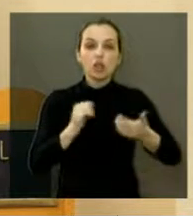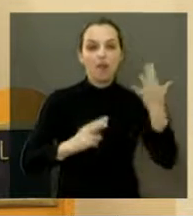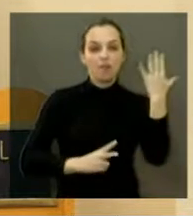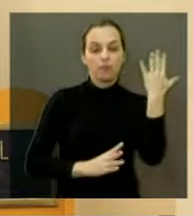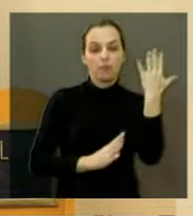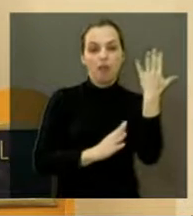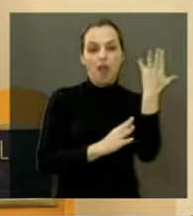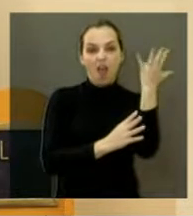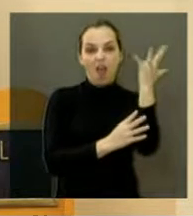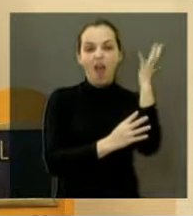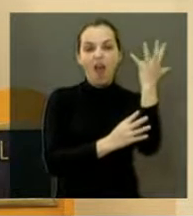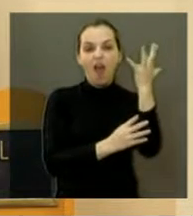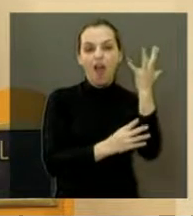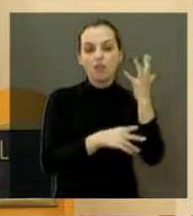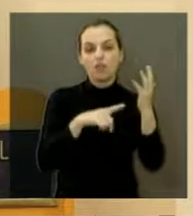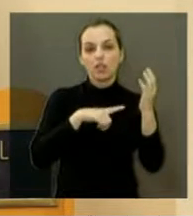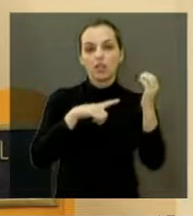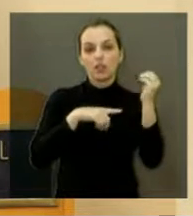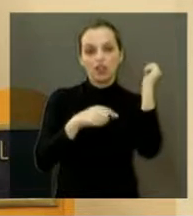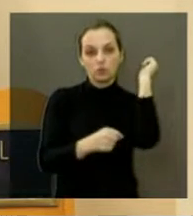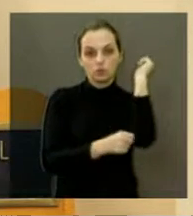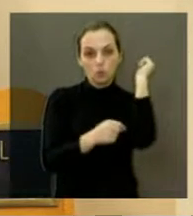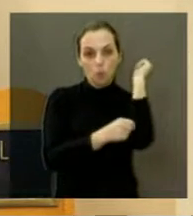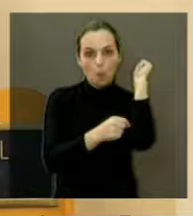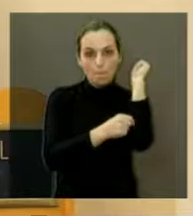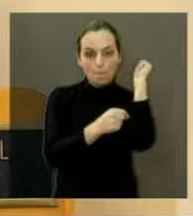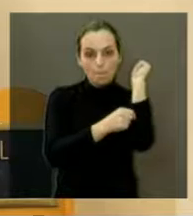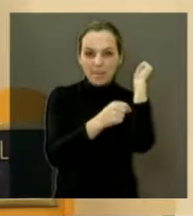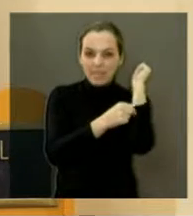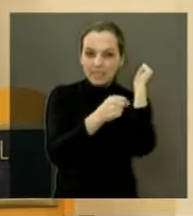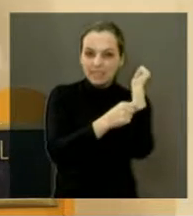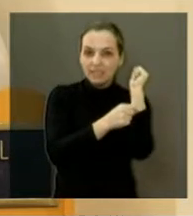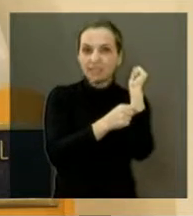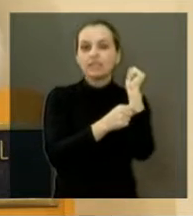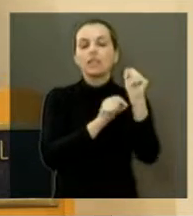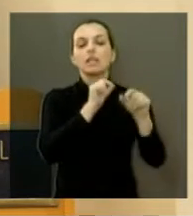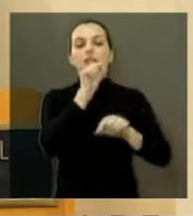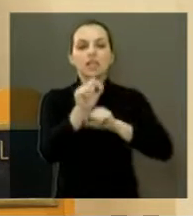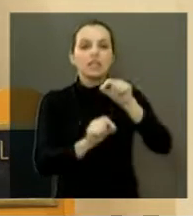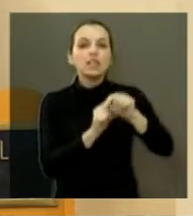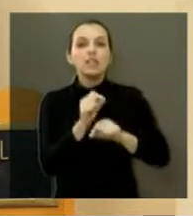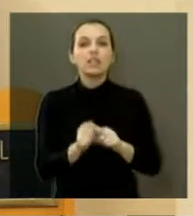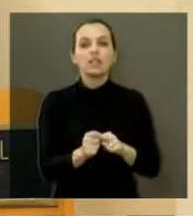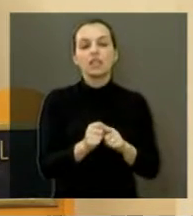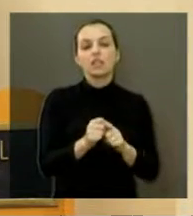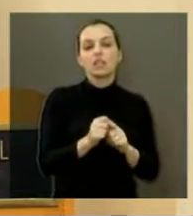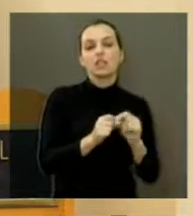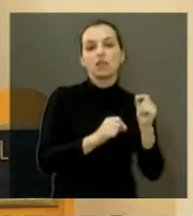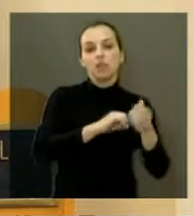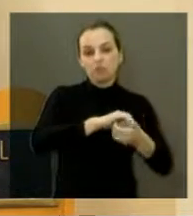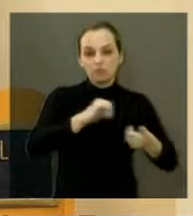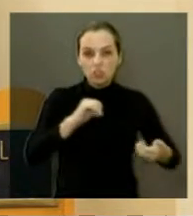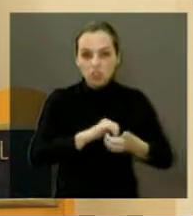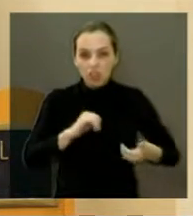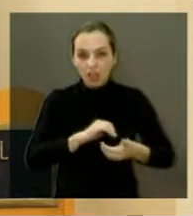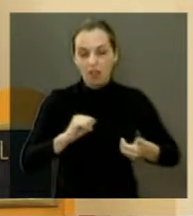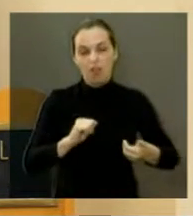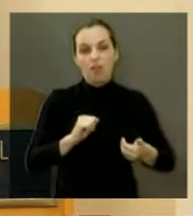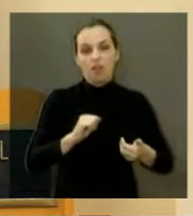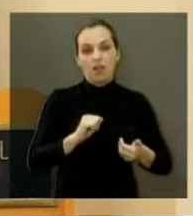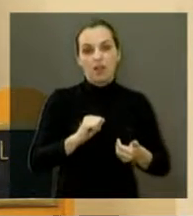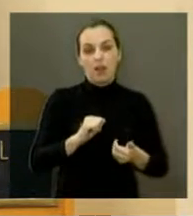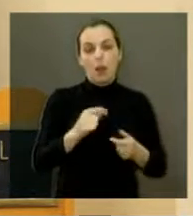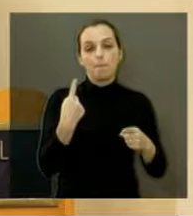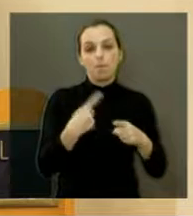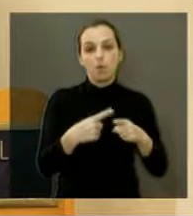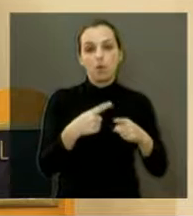É impossível conviver com uma árvore de fronte à residência tomada por cupins. Porque ela acaba, às vezes, o cupim adentrando